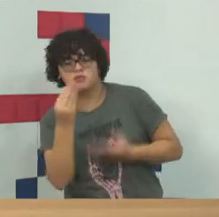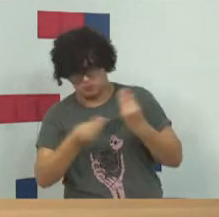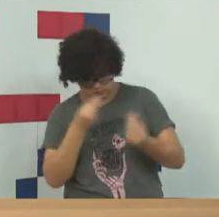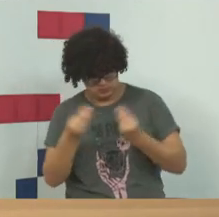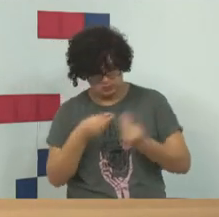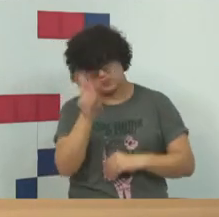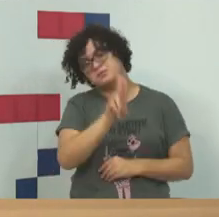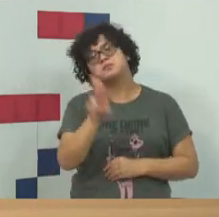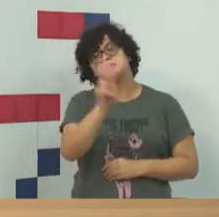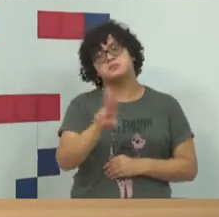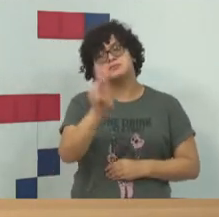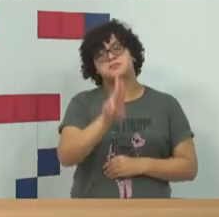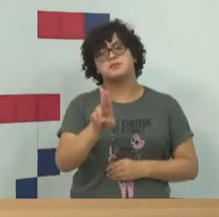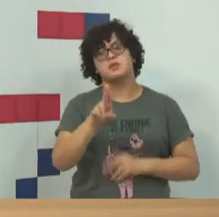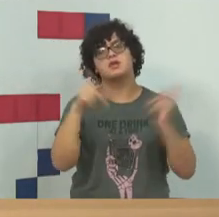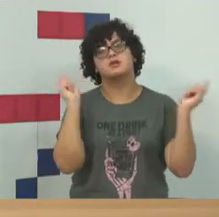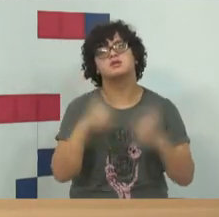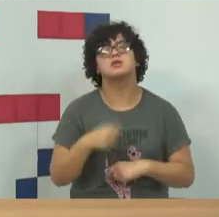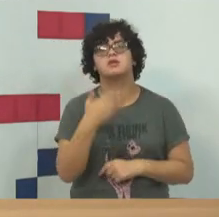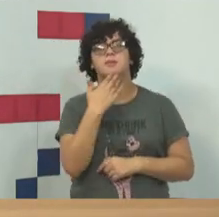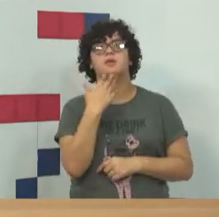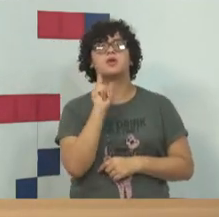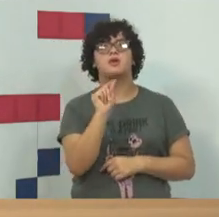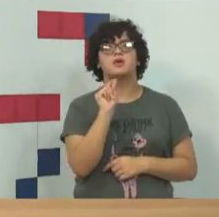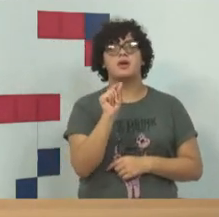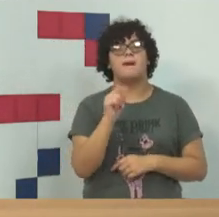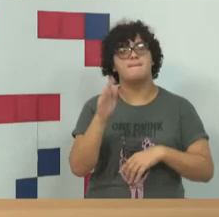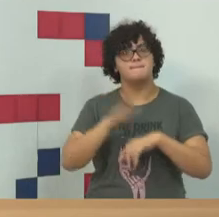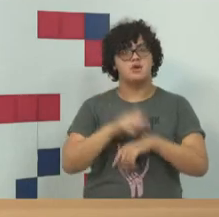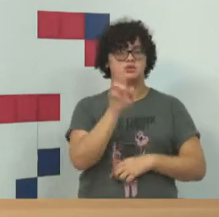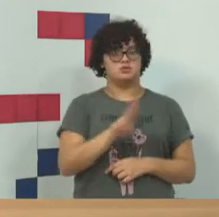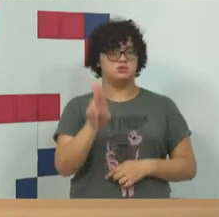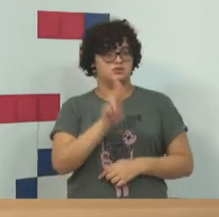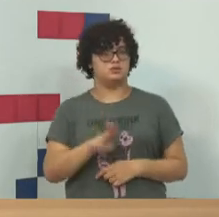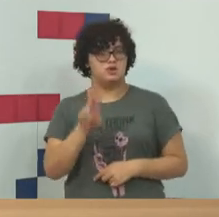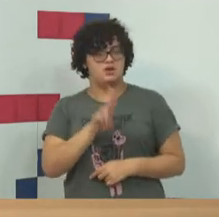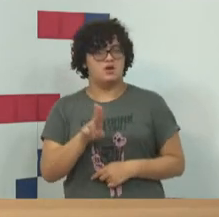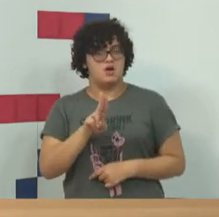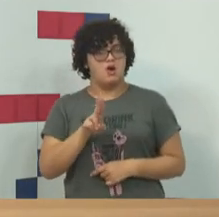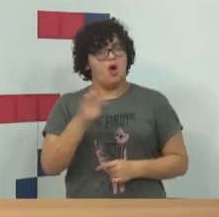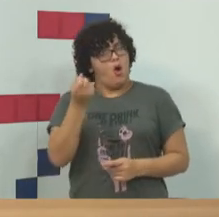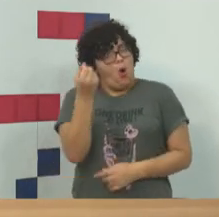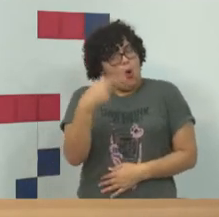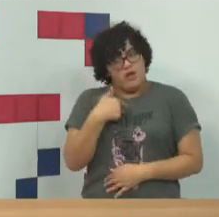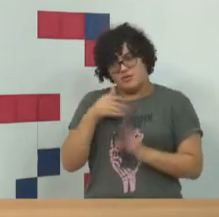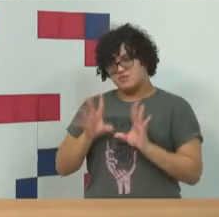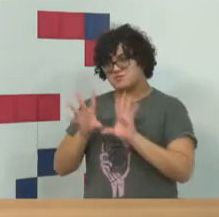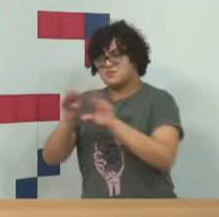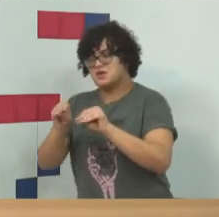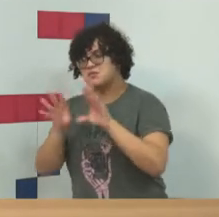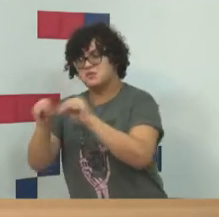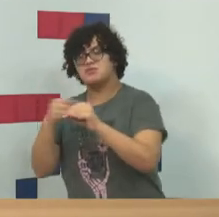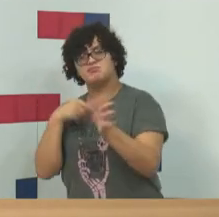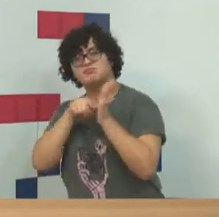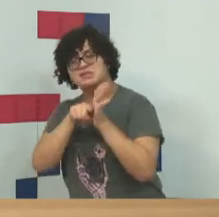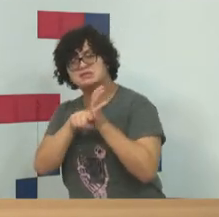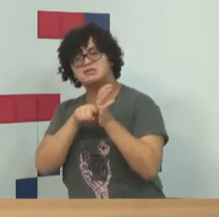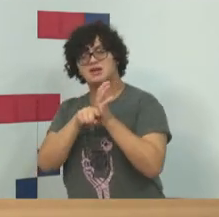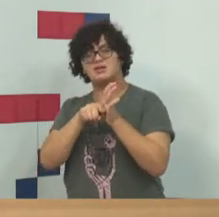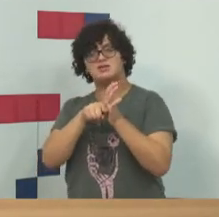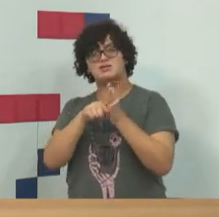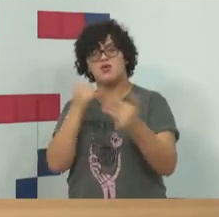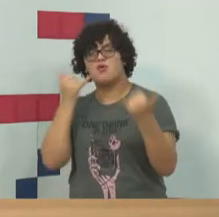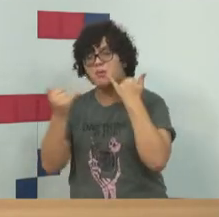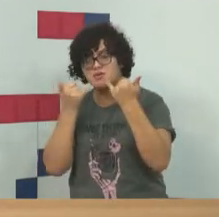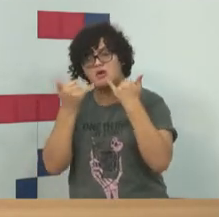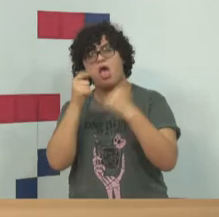usar as mídias. São as mídias que me usam ou sou eu que uso as mídias para me informar? E é isso que